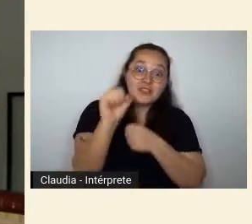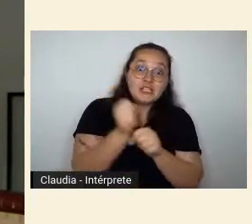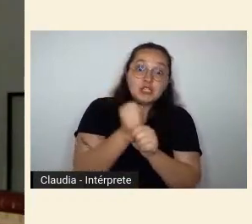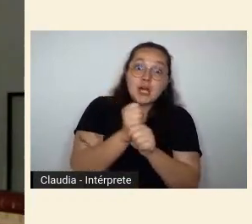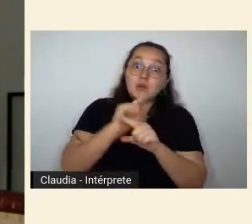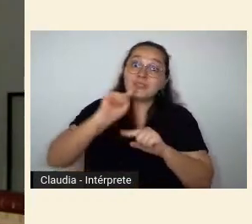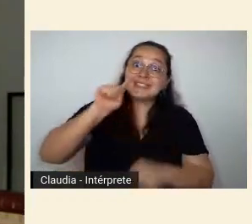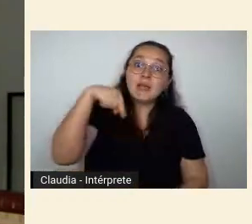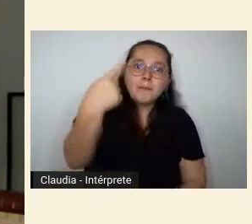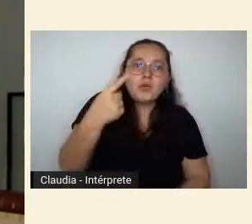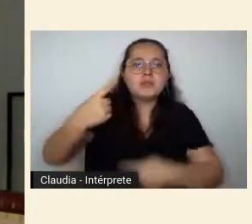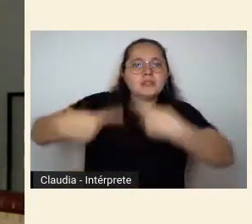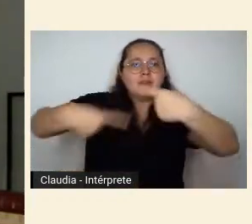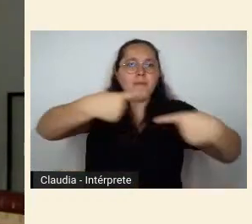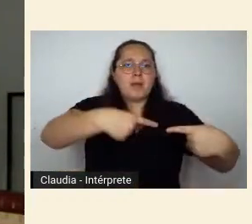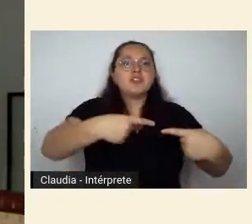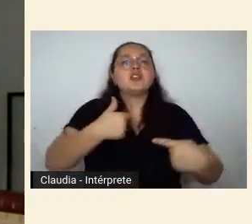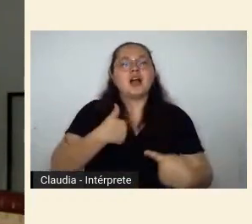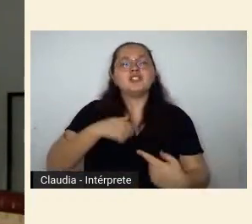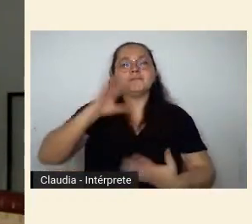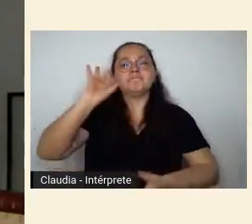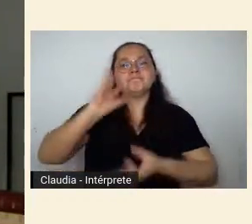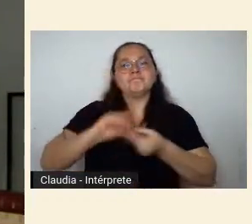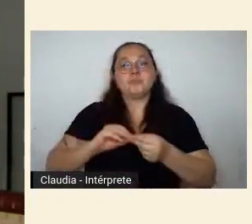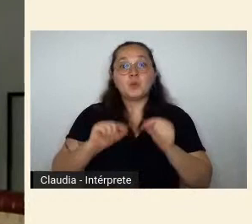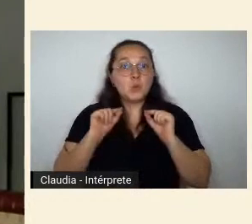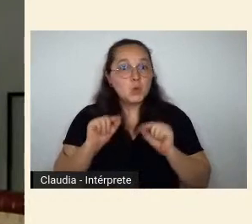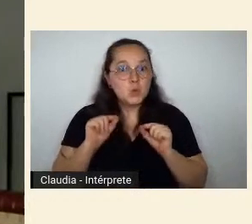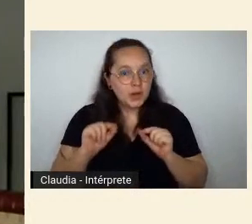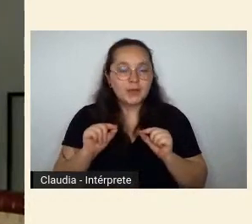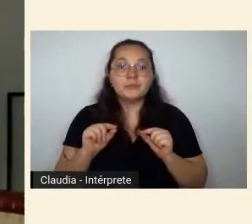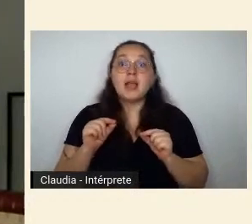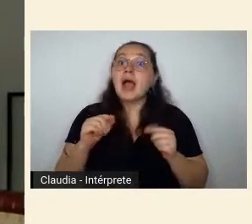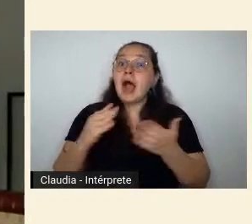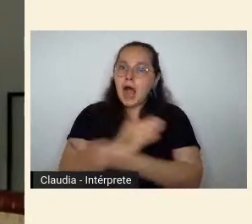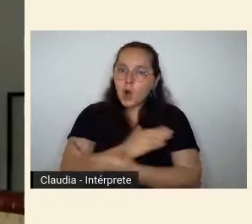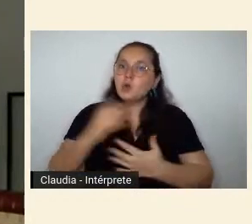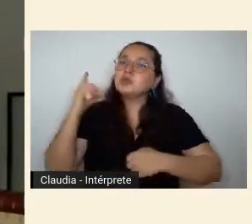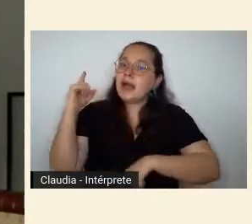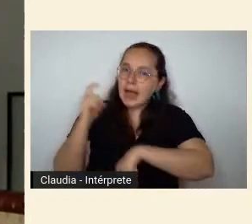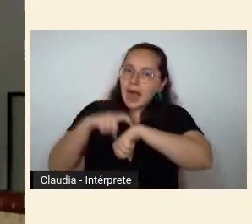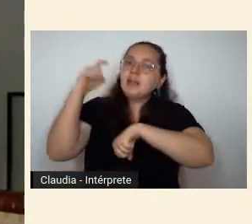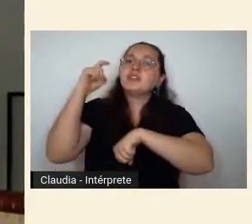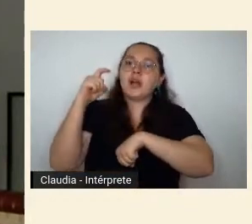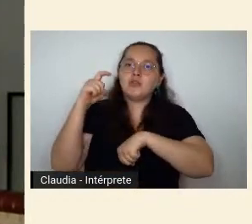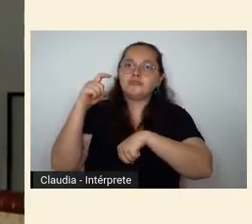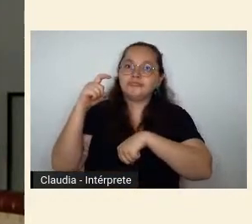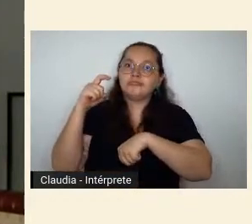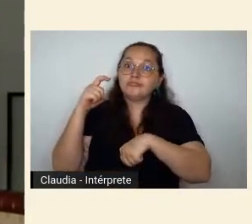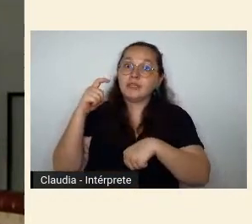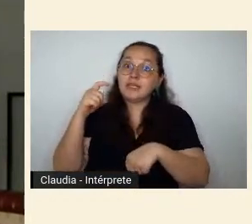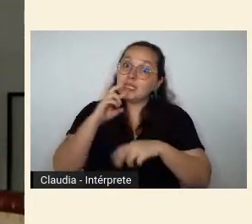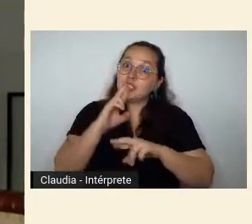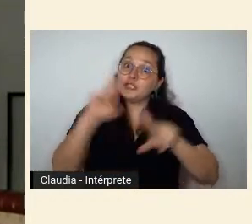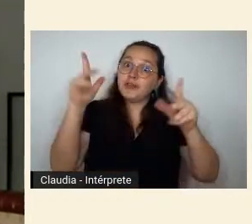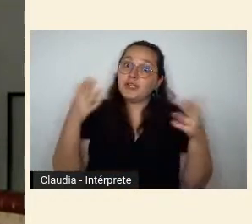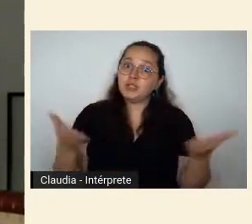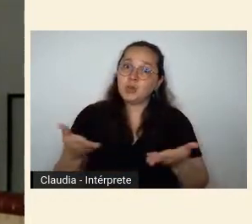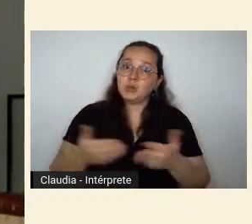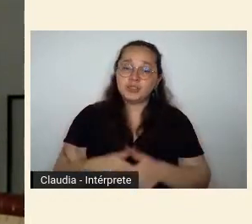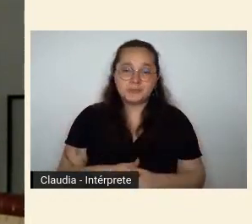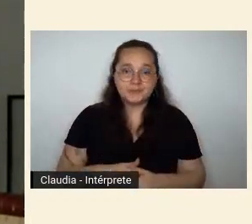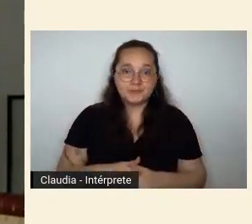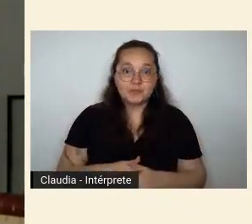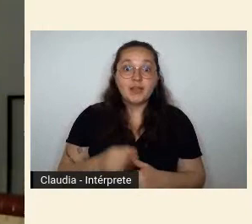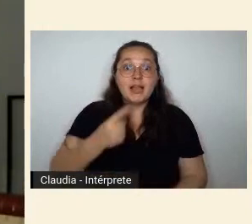desconstrução já teve tons até mais radicais do que os reivindicados atualmente essa resistência à